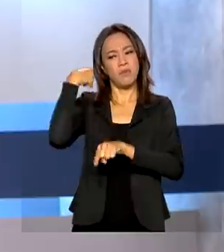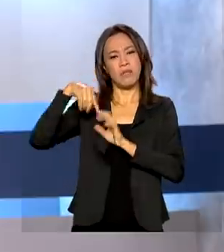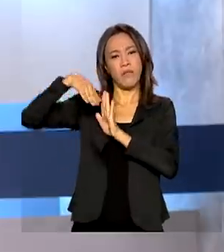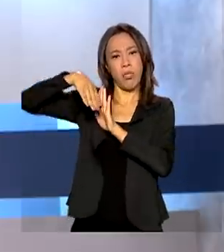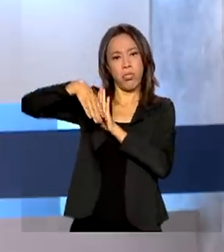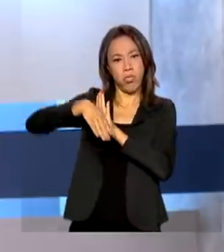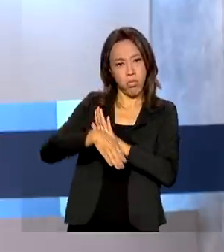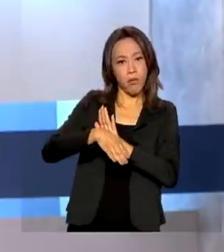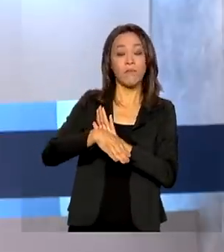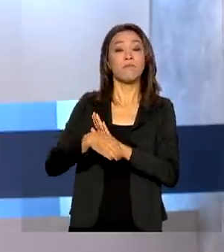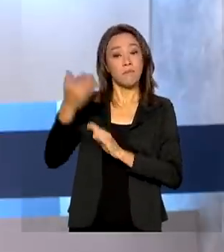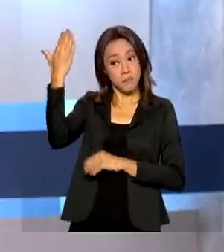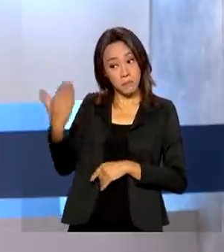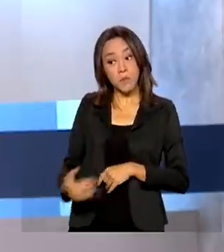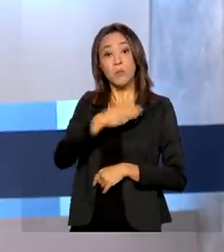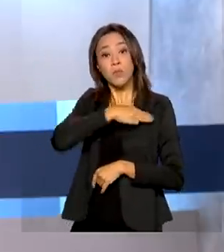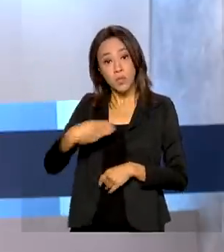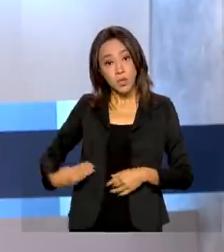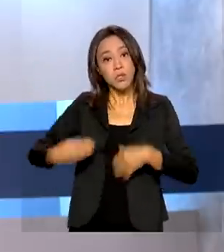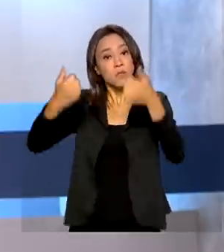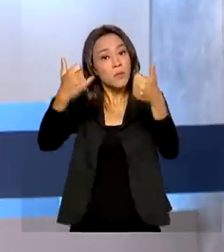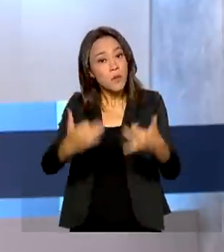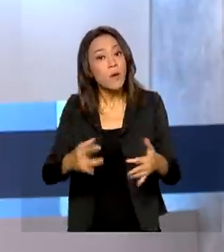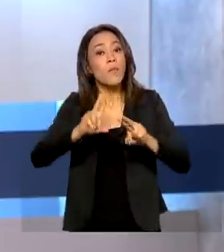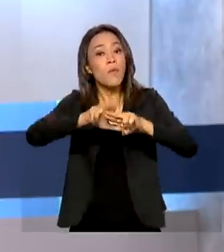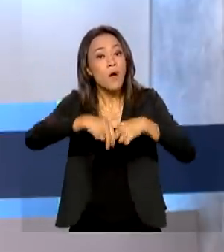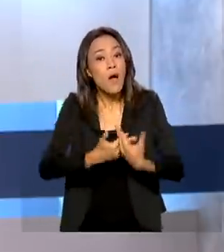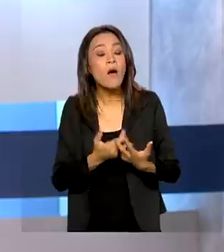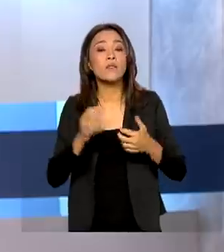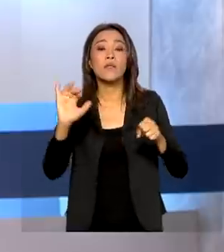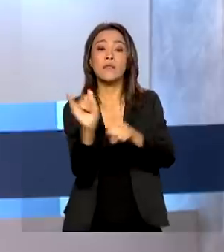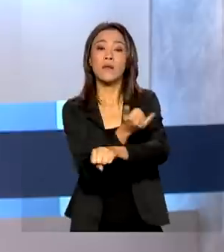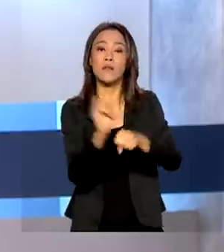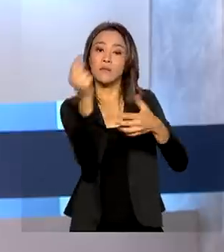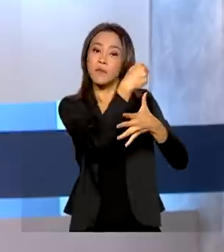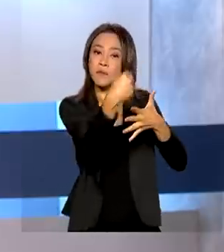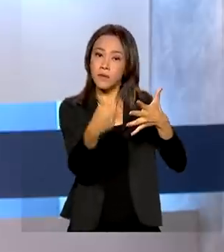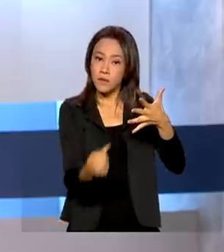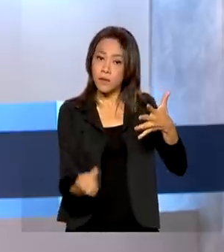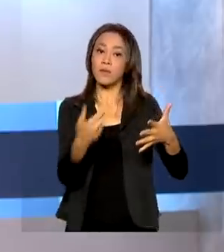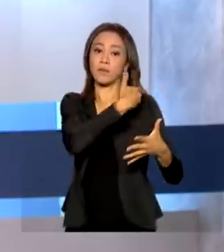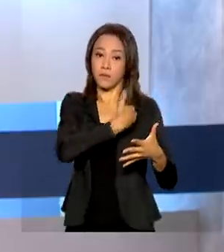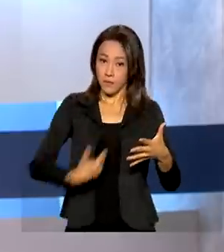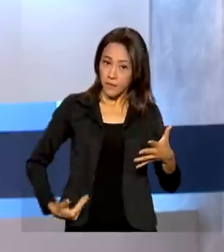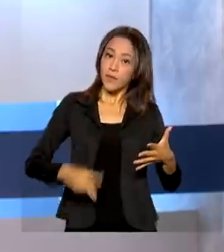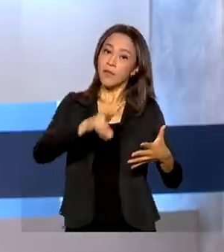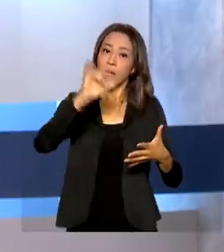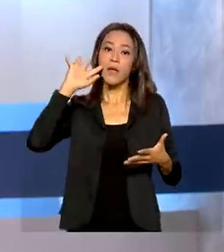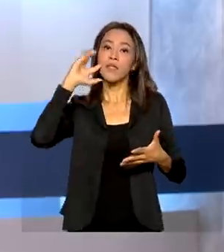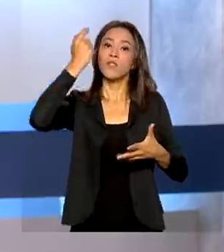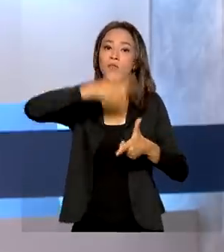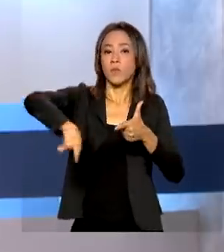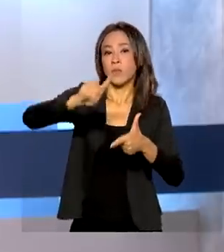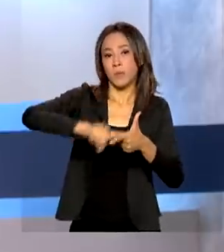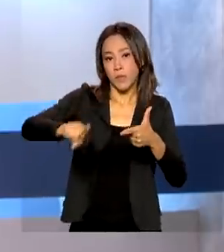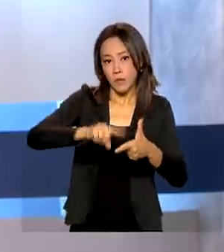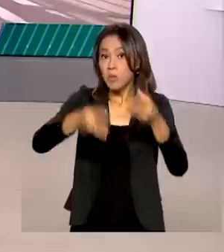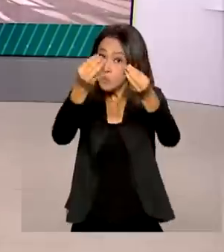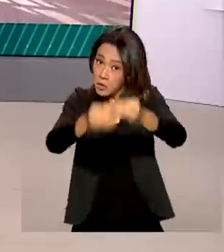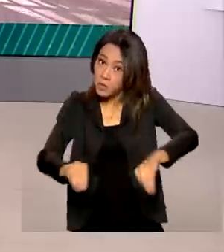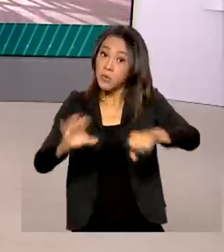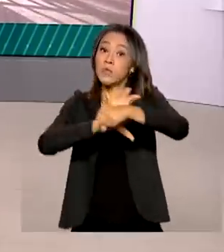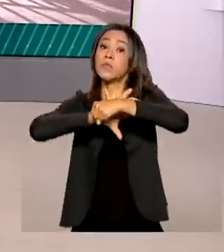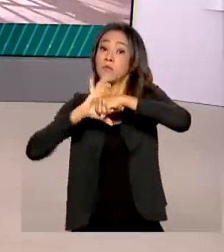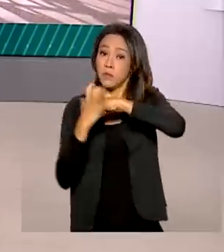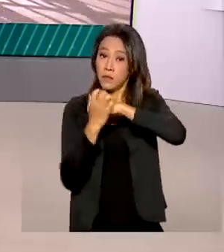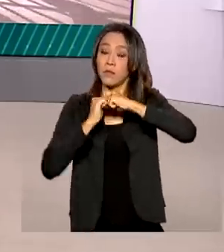Segundo Guedes, isso se deve graças às medidas tomadas pelo governo para combater os efeitos da pandemia do novo coronavírus.